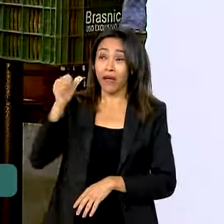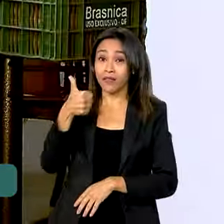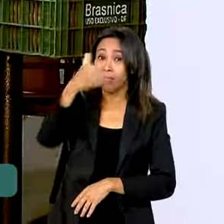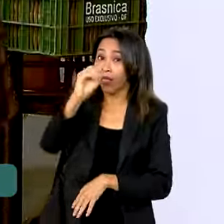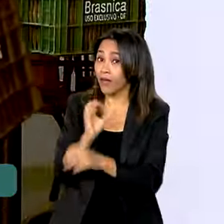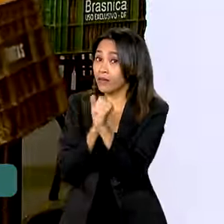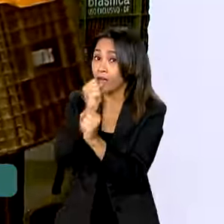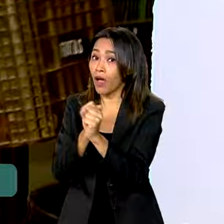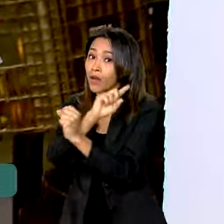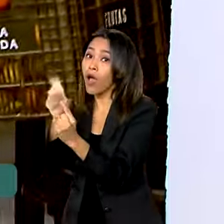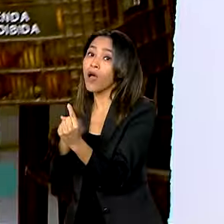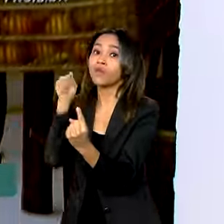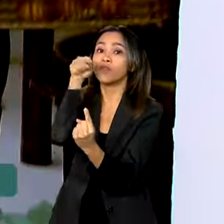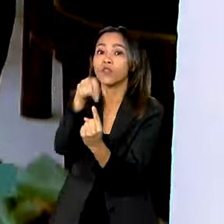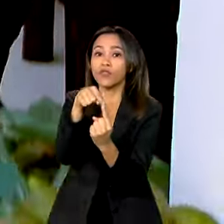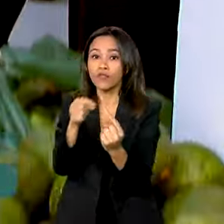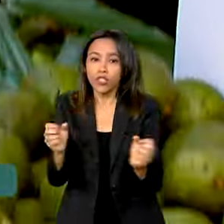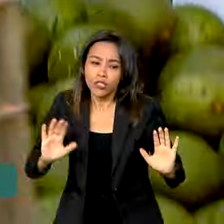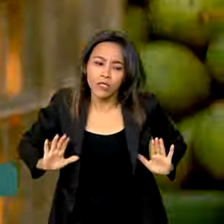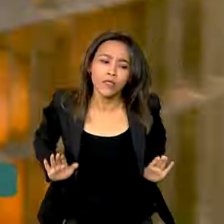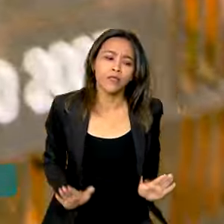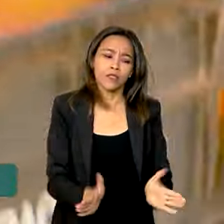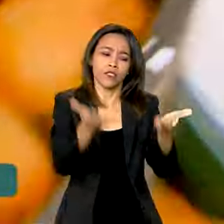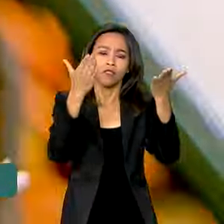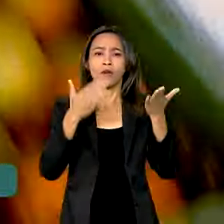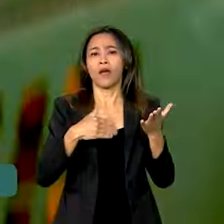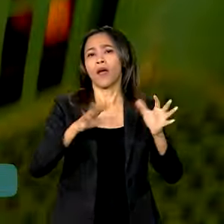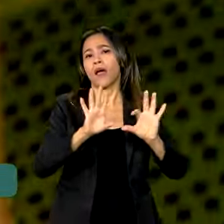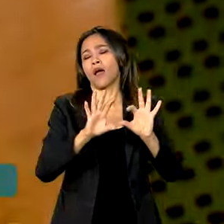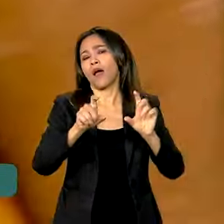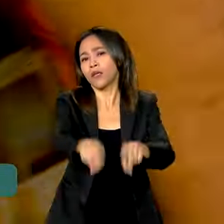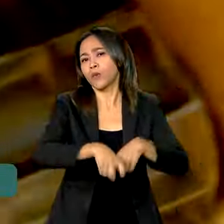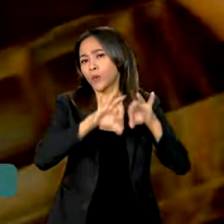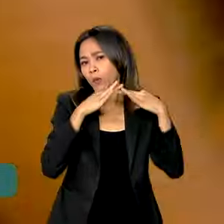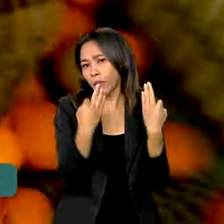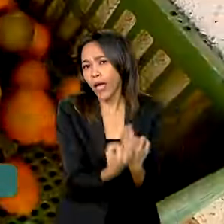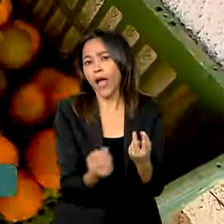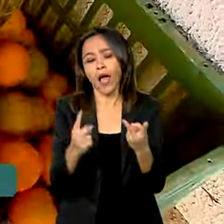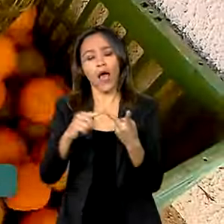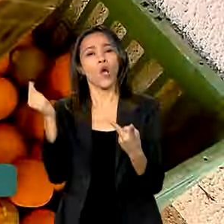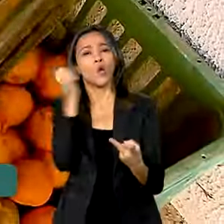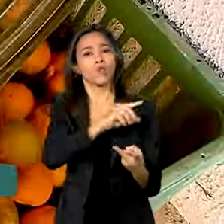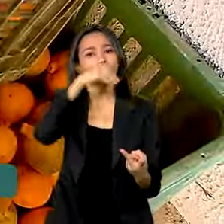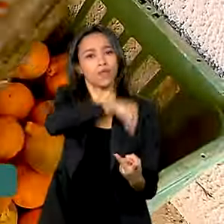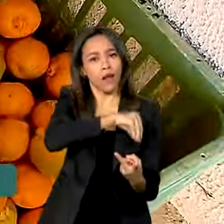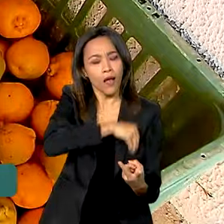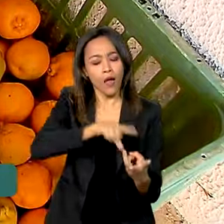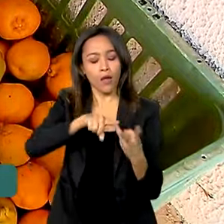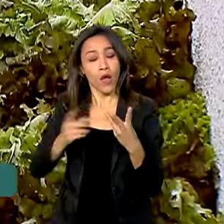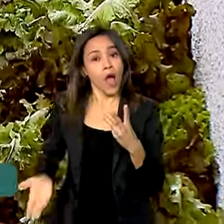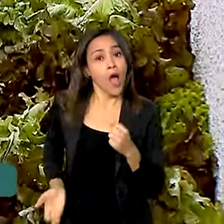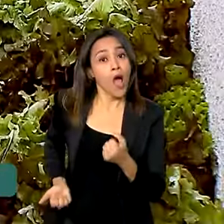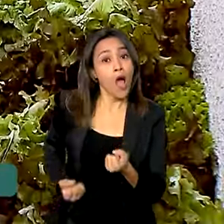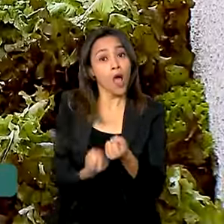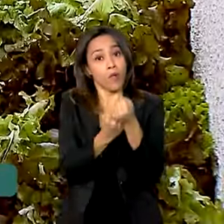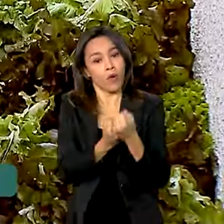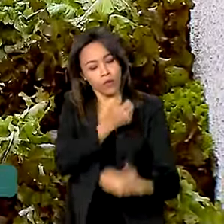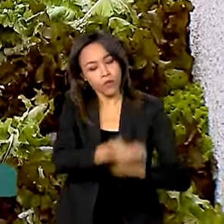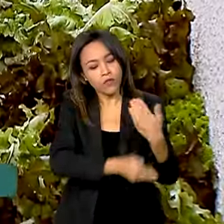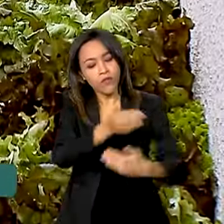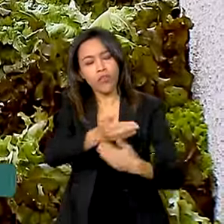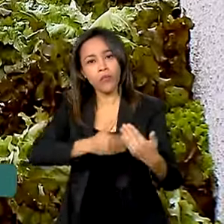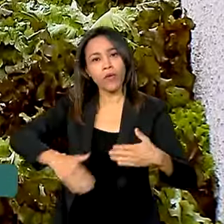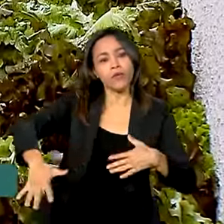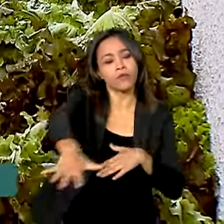fortalecer a agricultura familiar, gerar emprego, renda, ajudar no desenvolvimento da economia local,